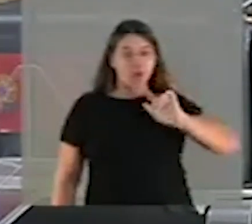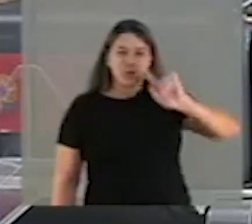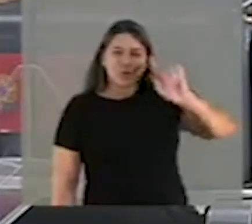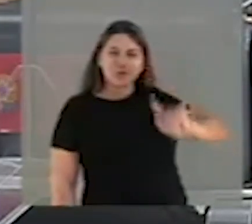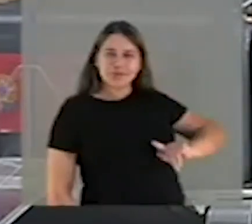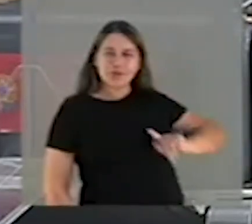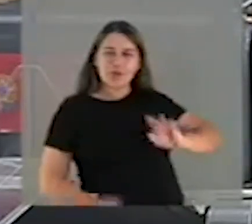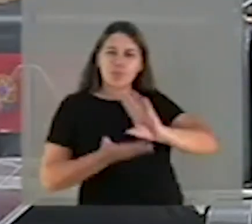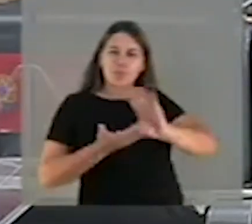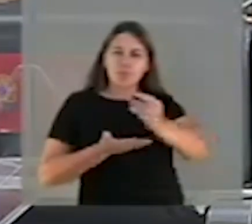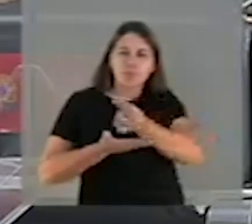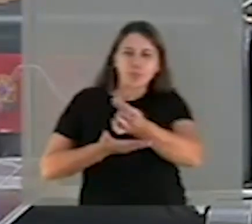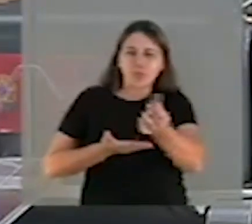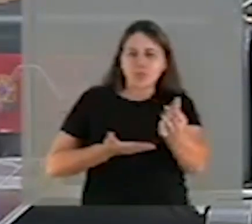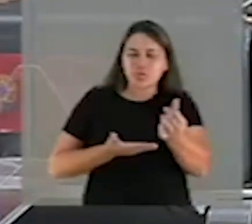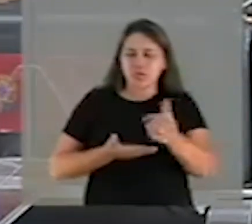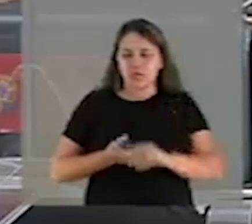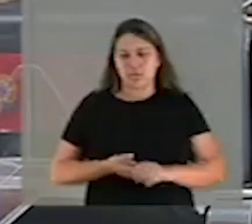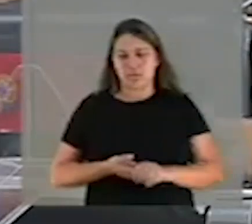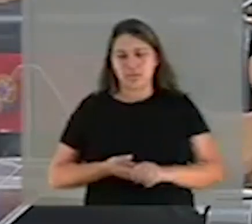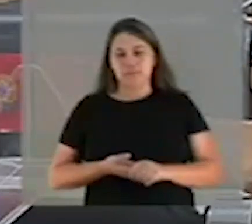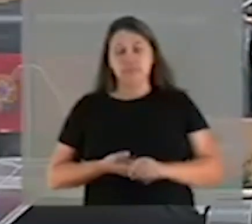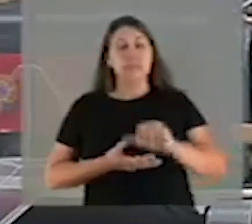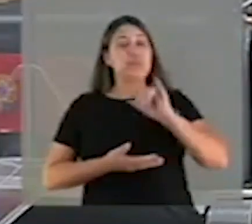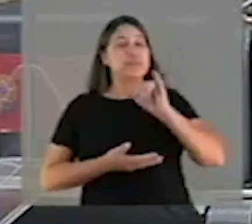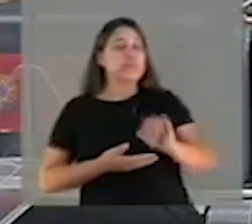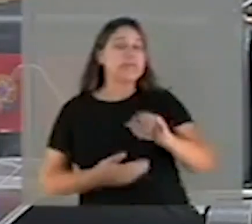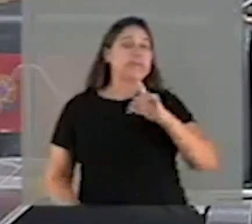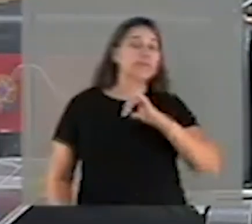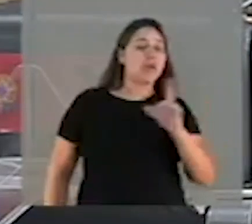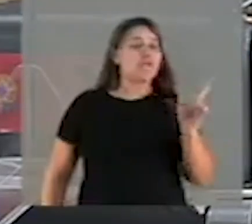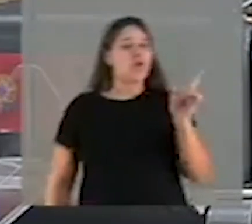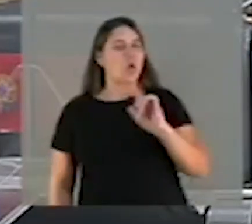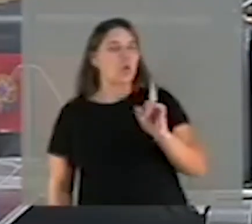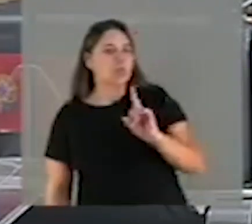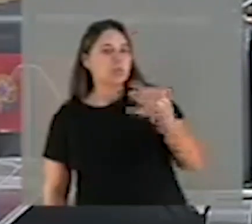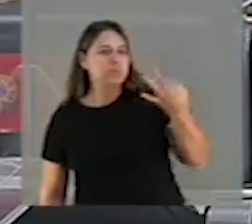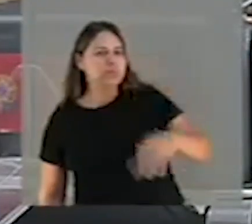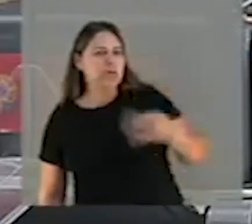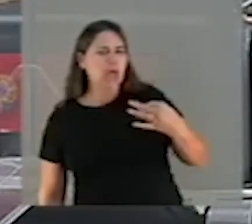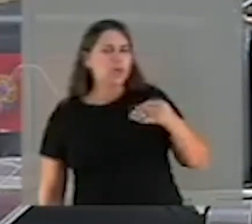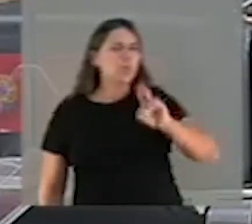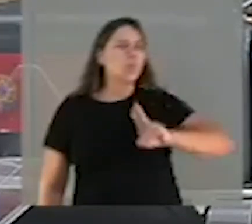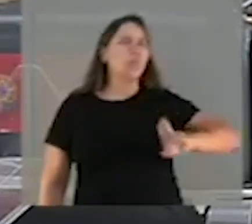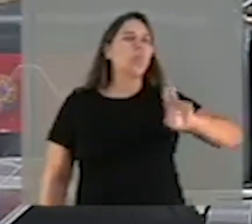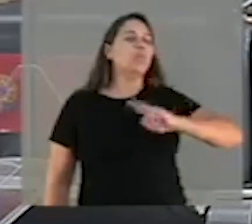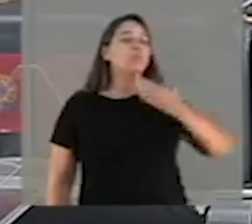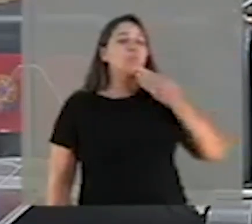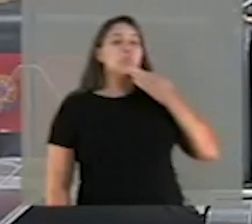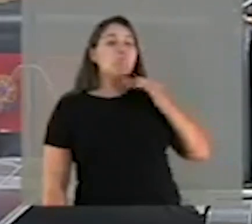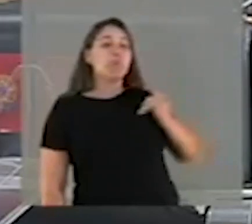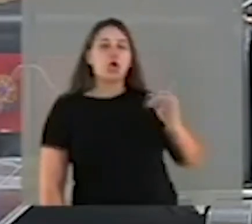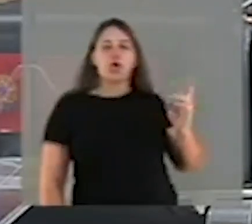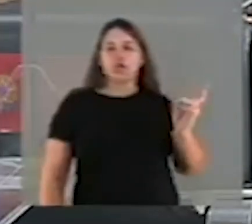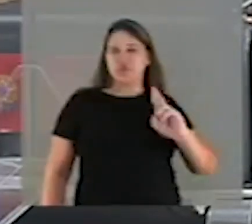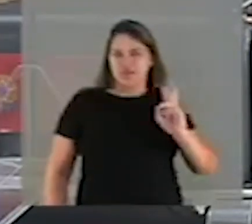dos recursos. Se houve ou não eficiência no emprego dos bilhões de reais que foram